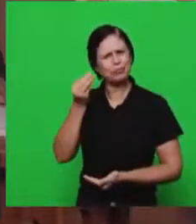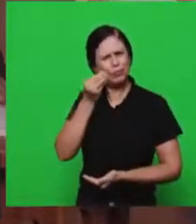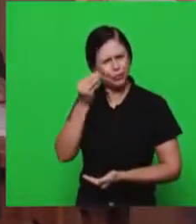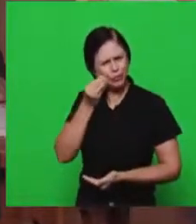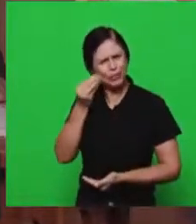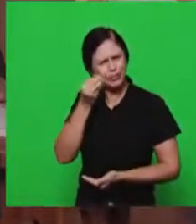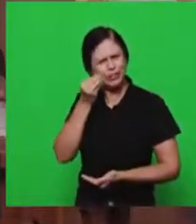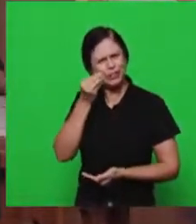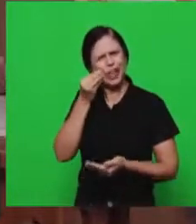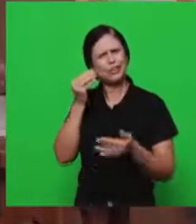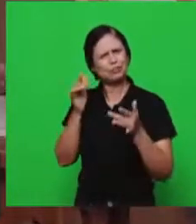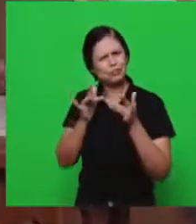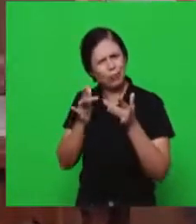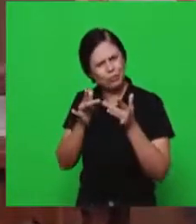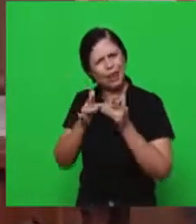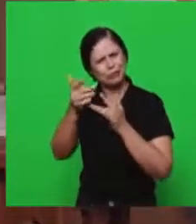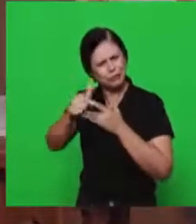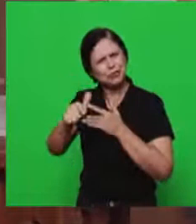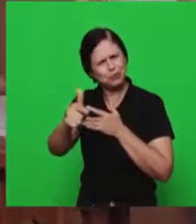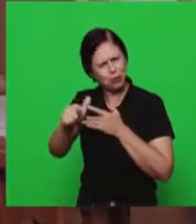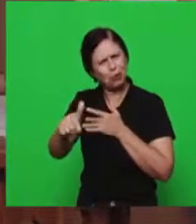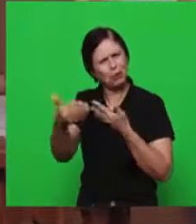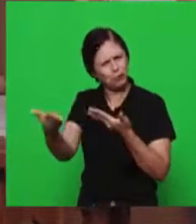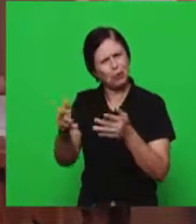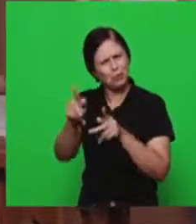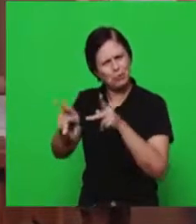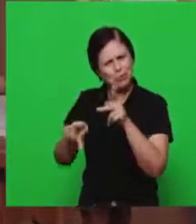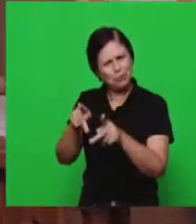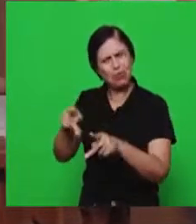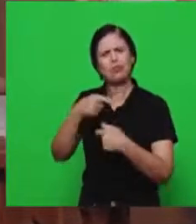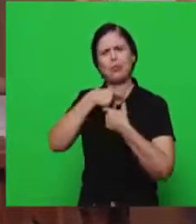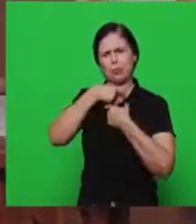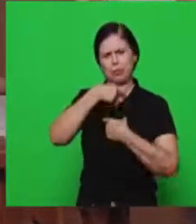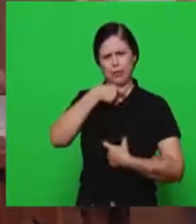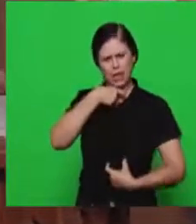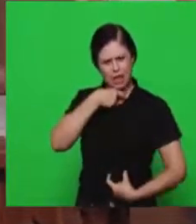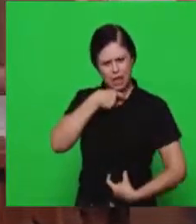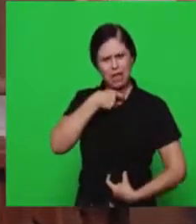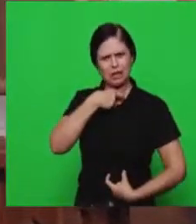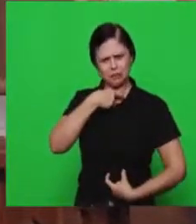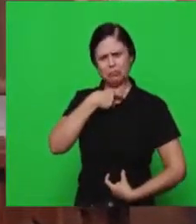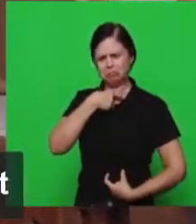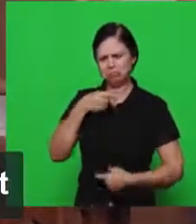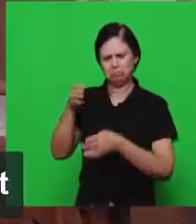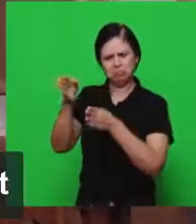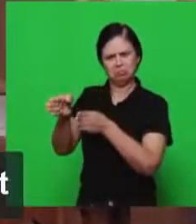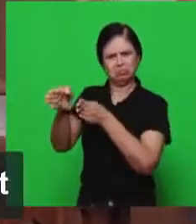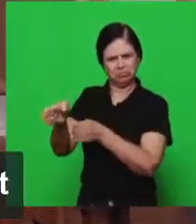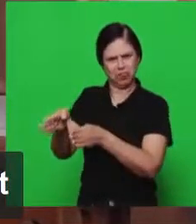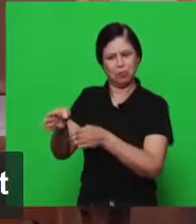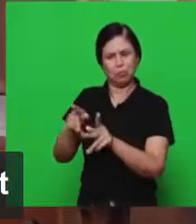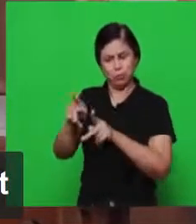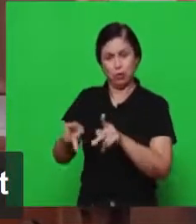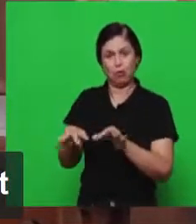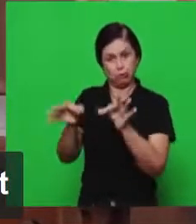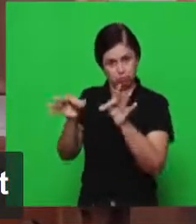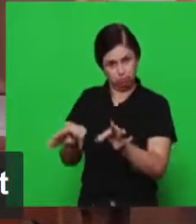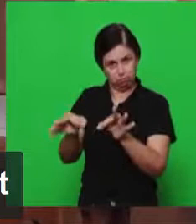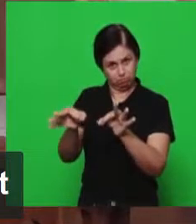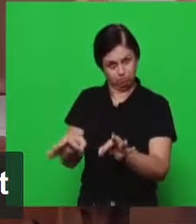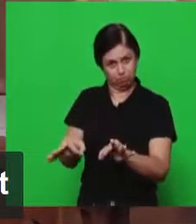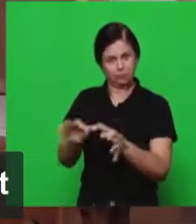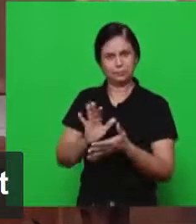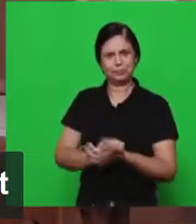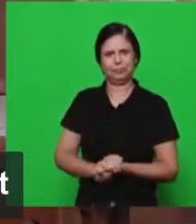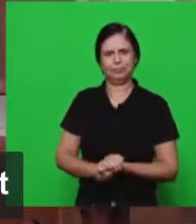conviver mais um pouquinho com aquele povo obreiro, disciplinado, organizado e